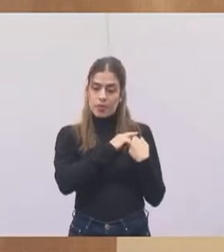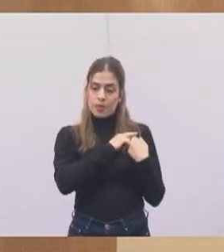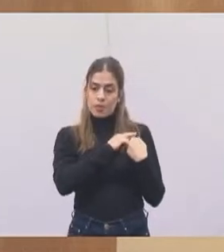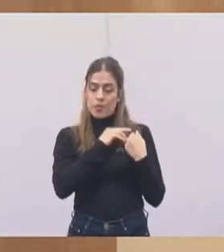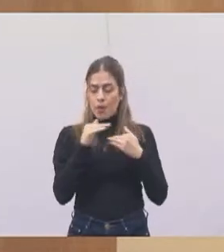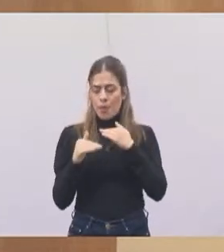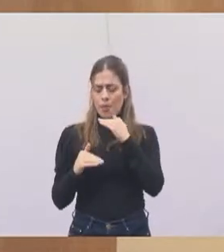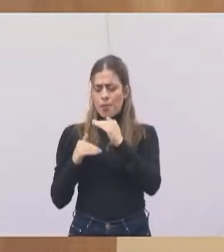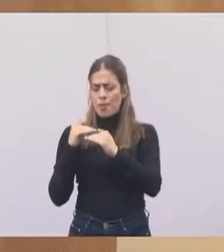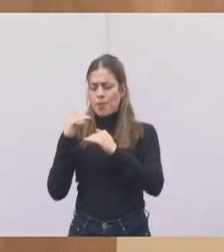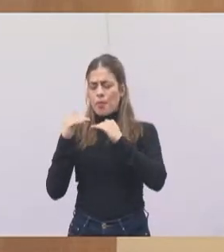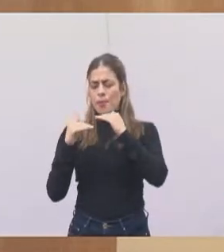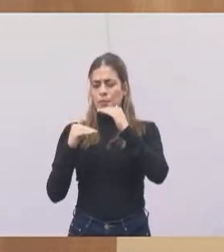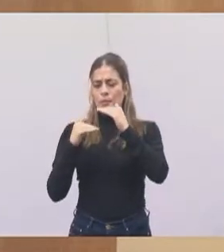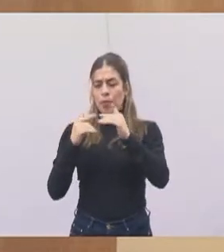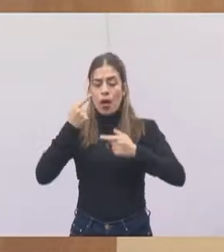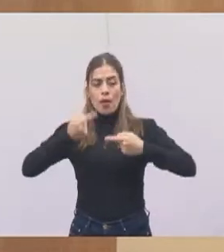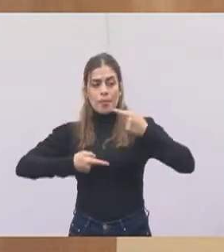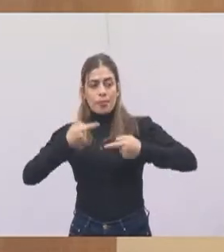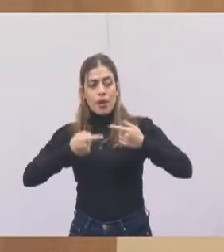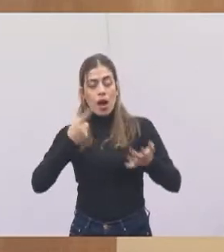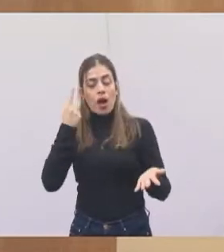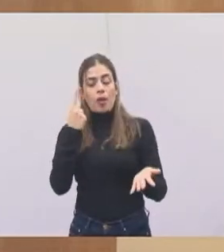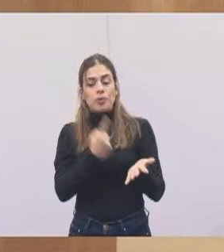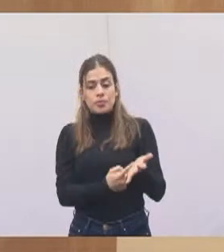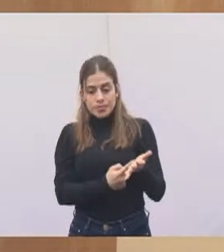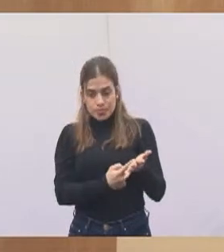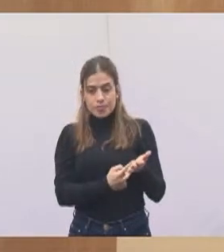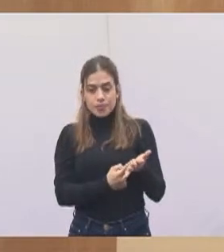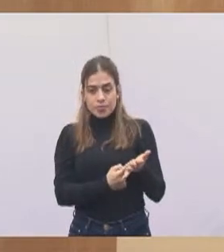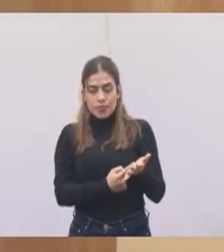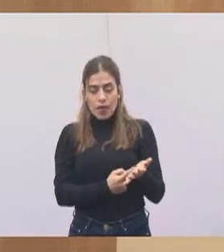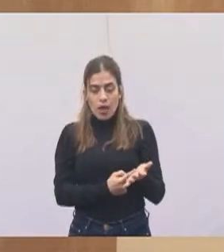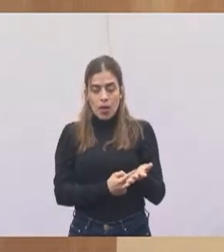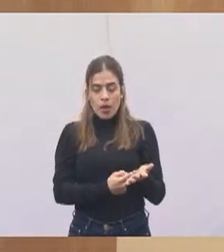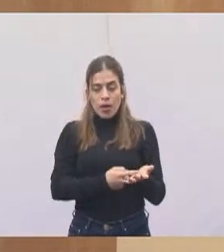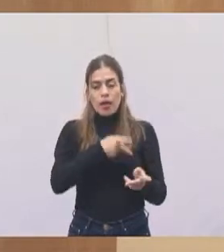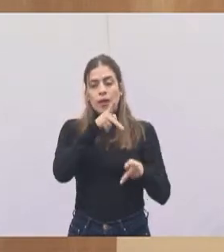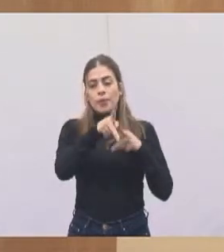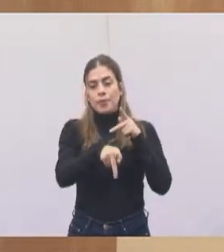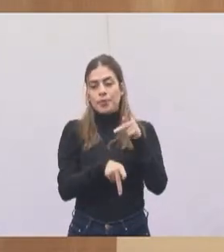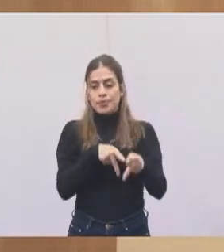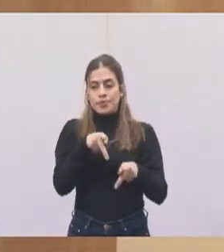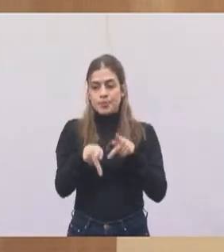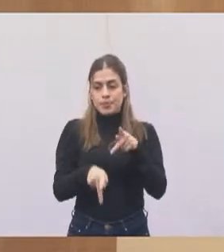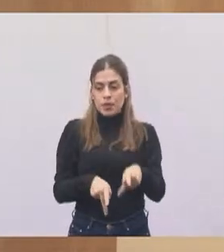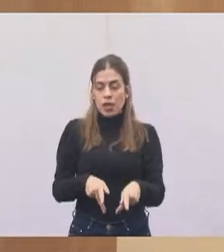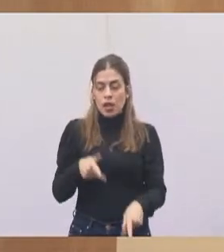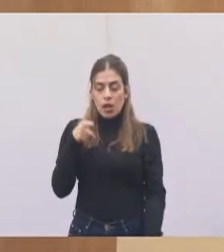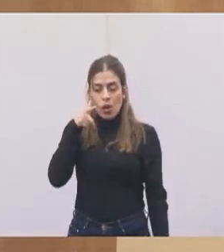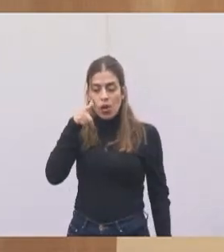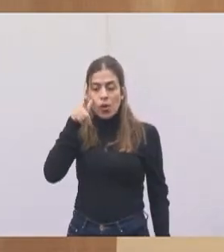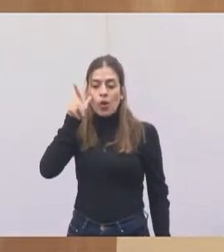política é uma política de compromisso com as pessoas, com a população, e ontem a gente esteve ali